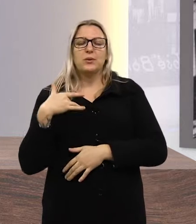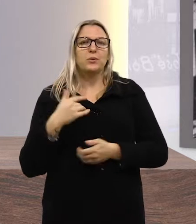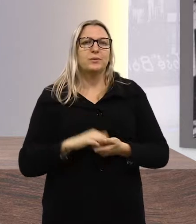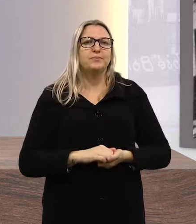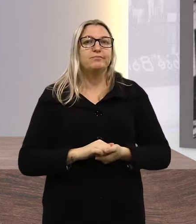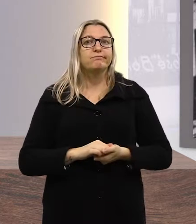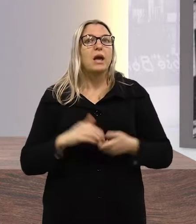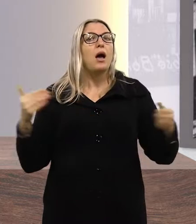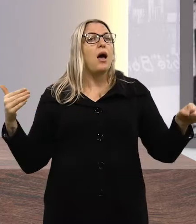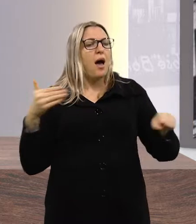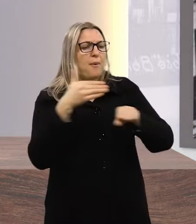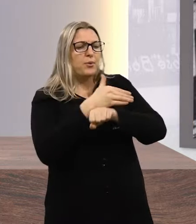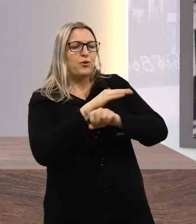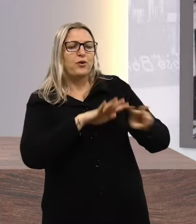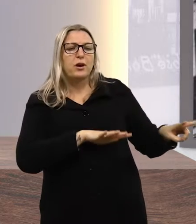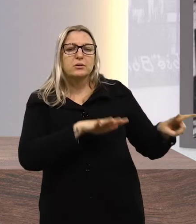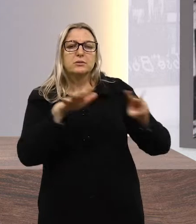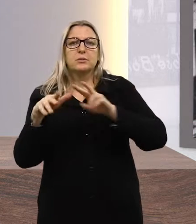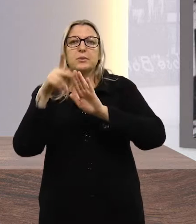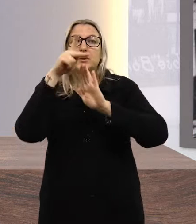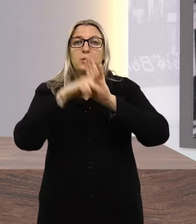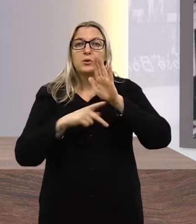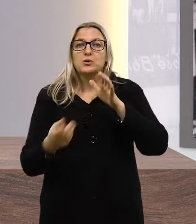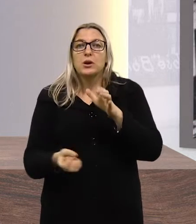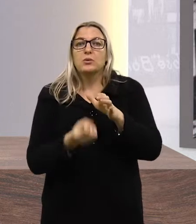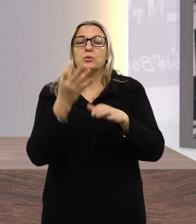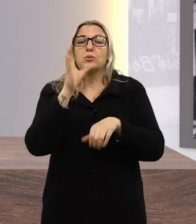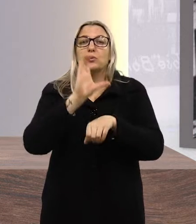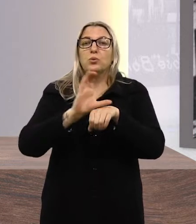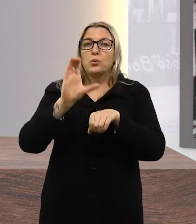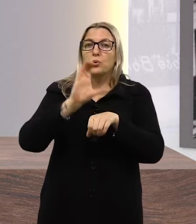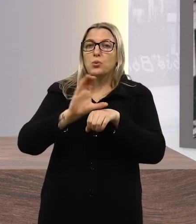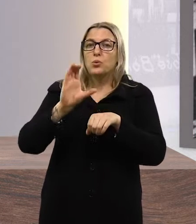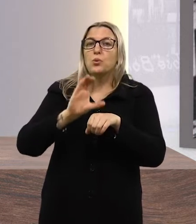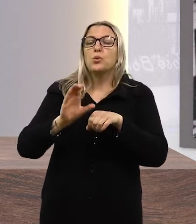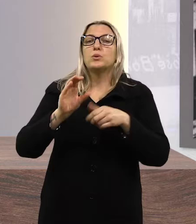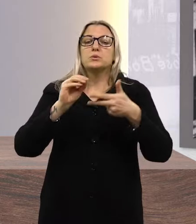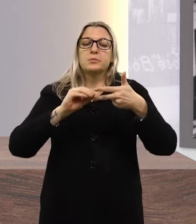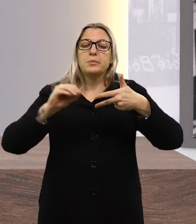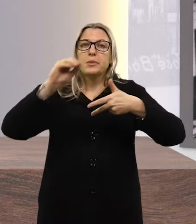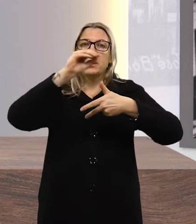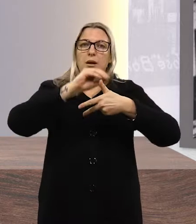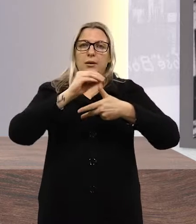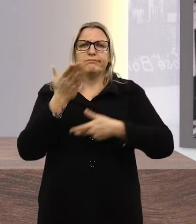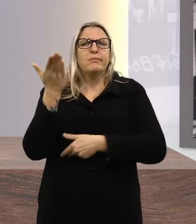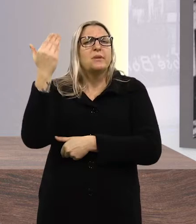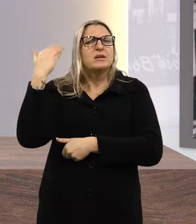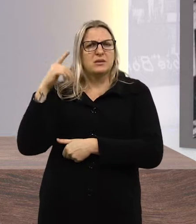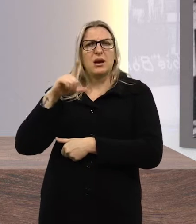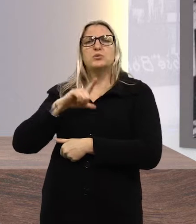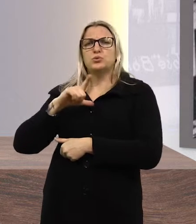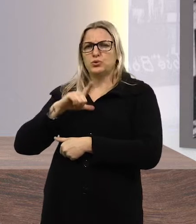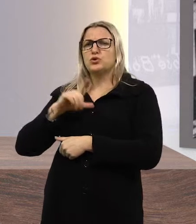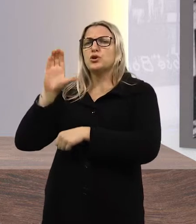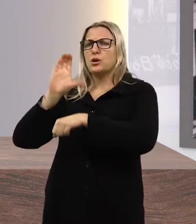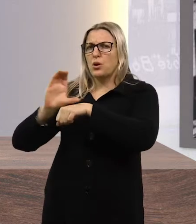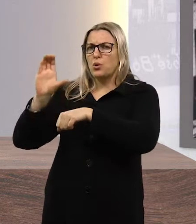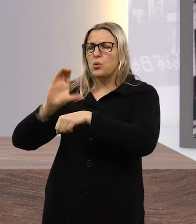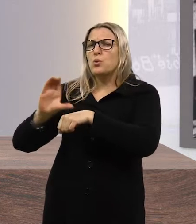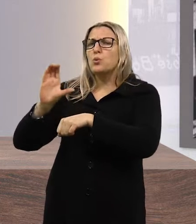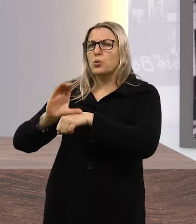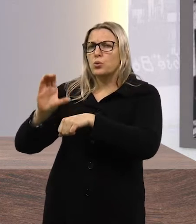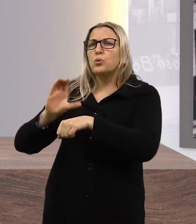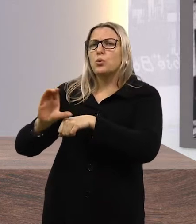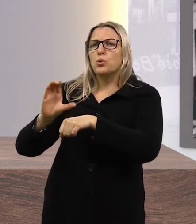dessa semana o projeto que cria o curso preparatório para o Exame Nacional do Ensino Médio. O ProENEM já era